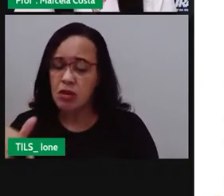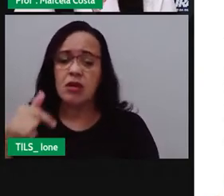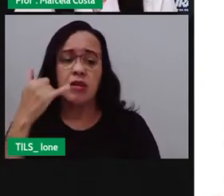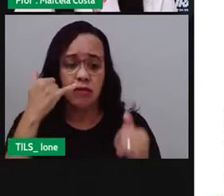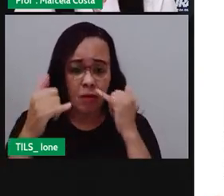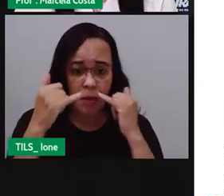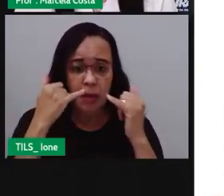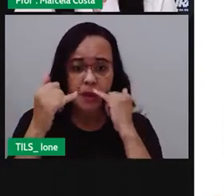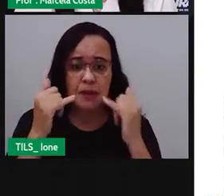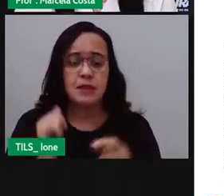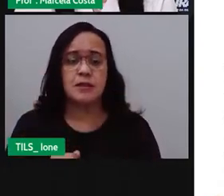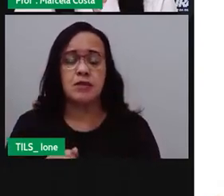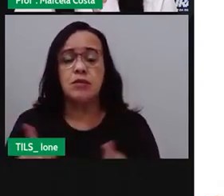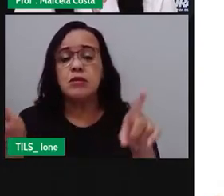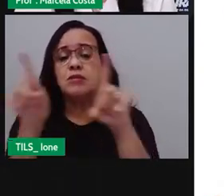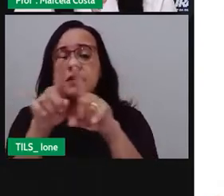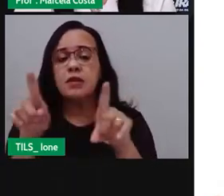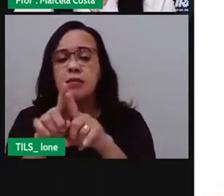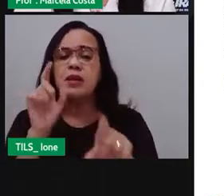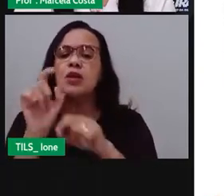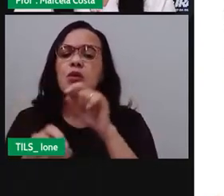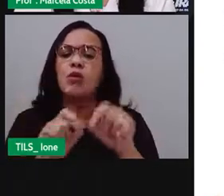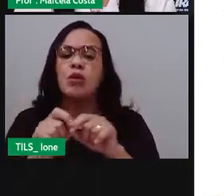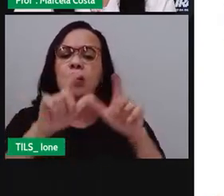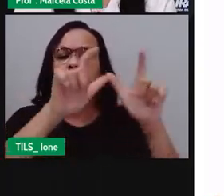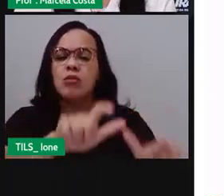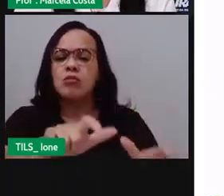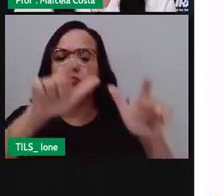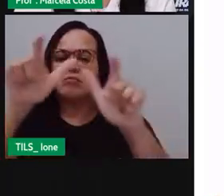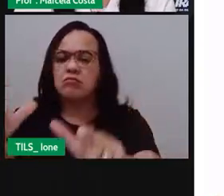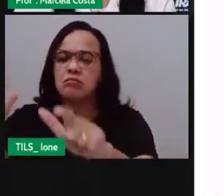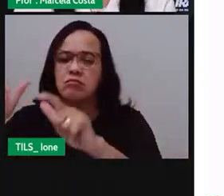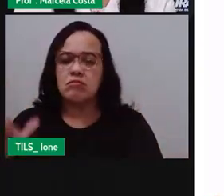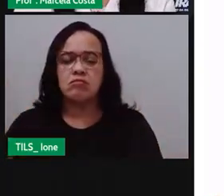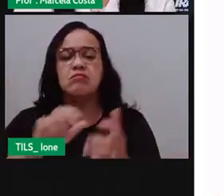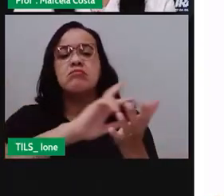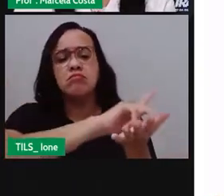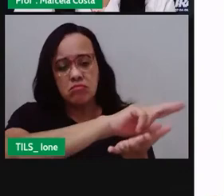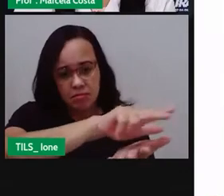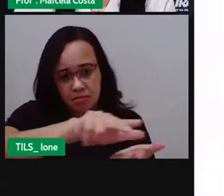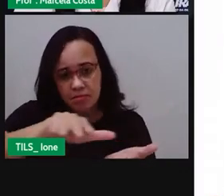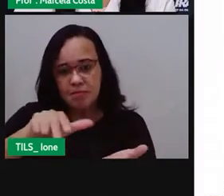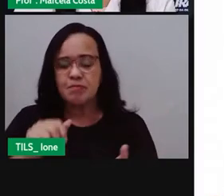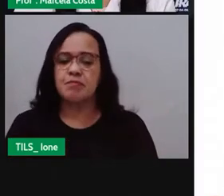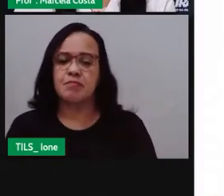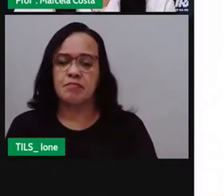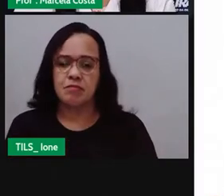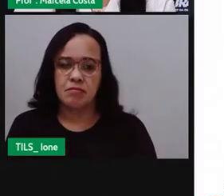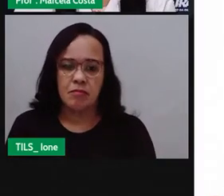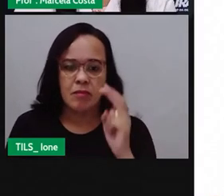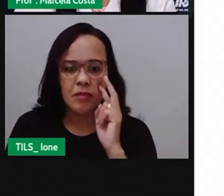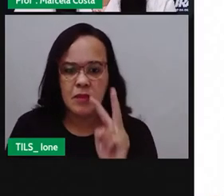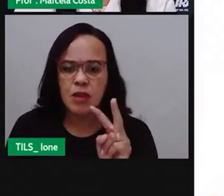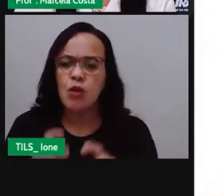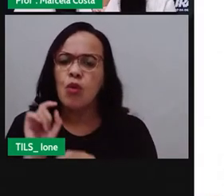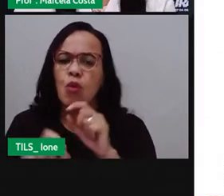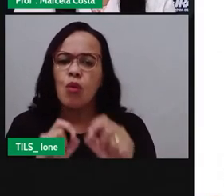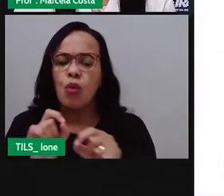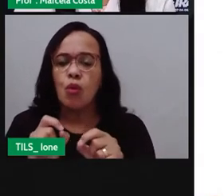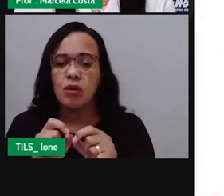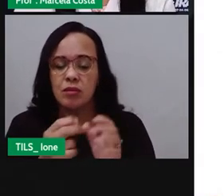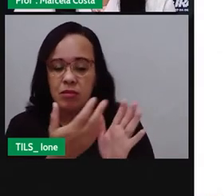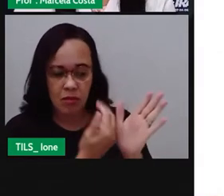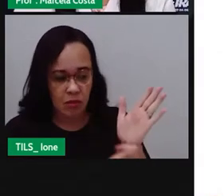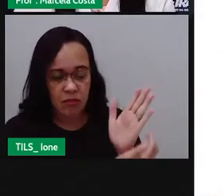E em seguida essas informações aqui sobre os punhos. Observem que aqui eles elencaram alguns punhos como a